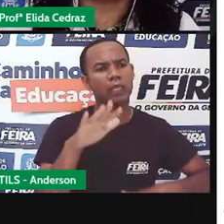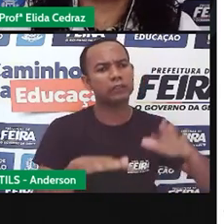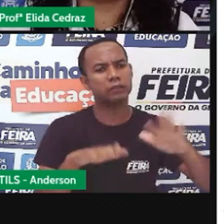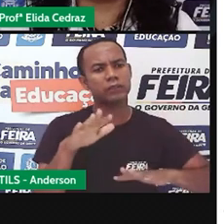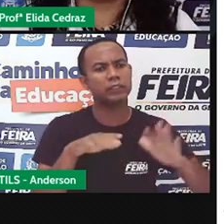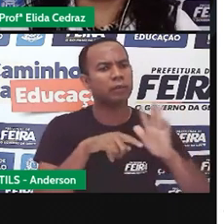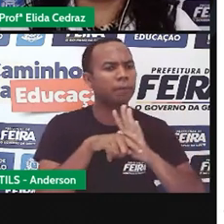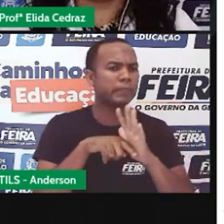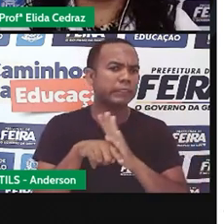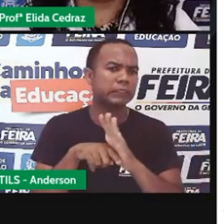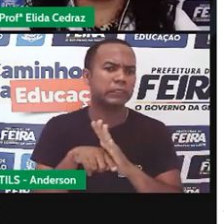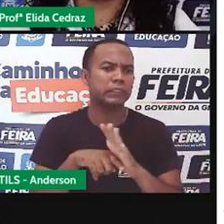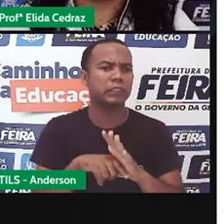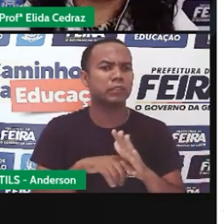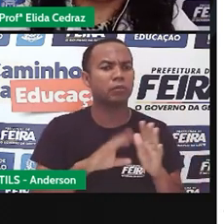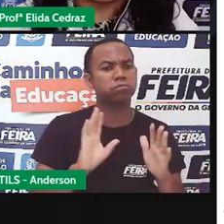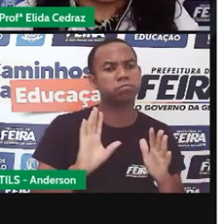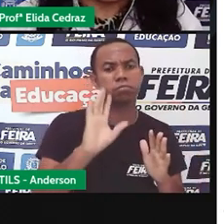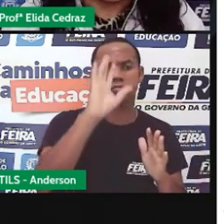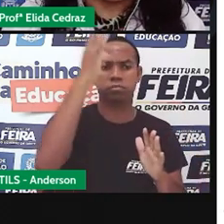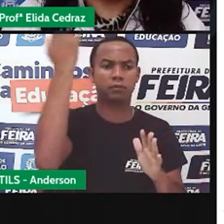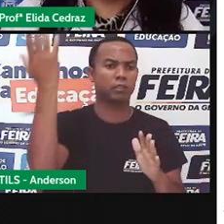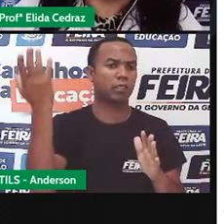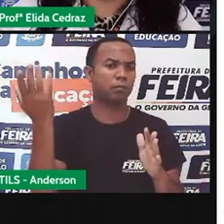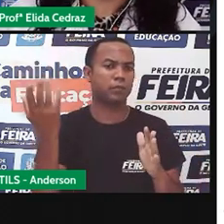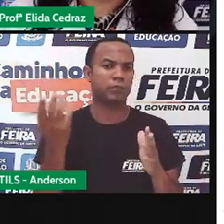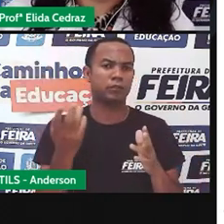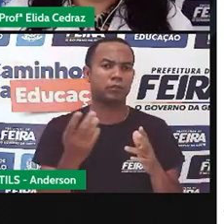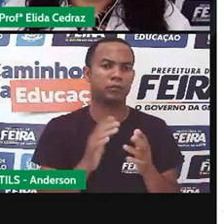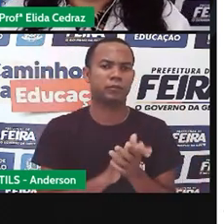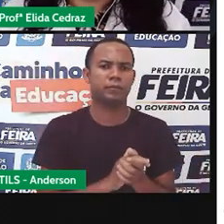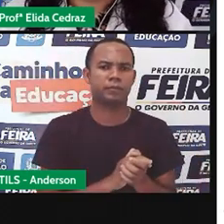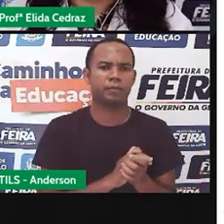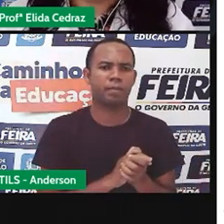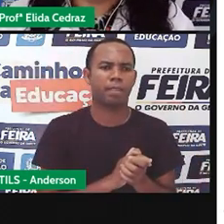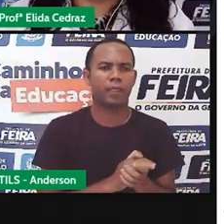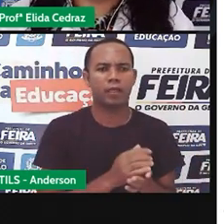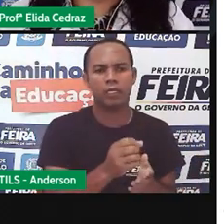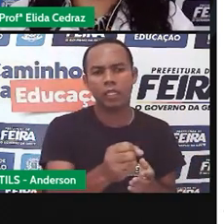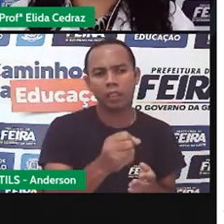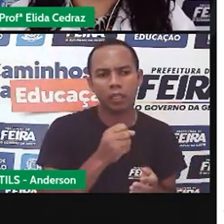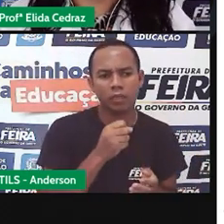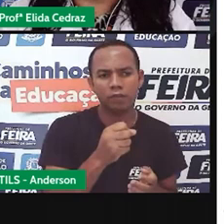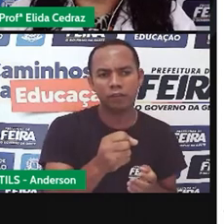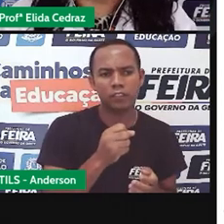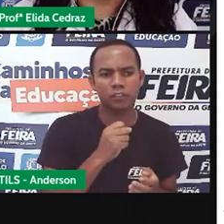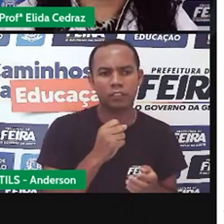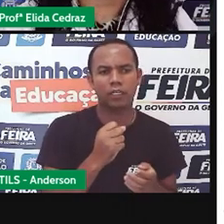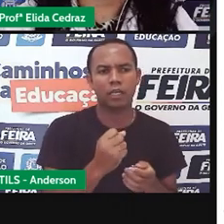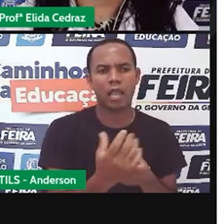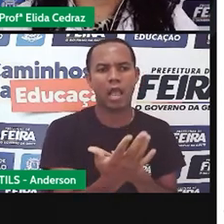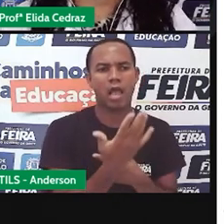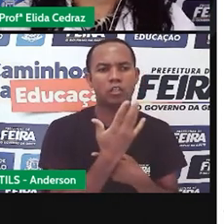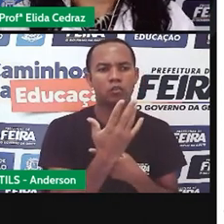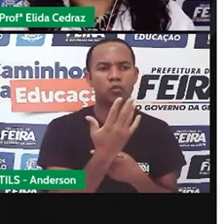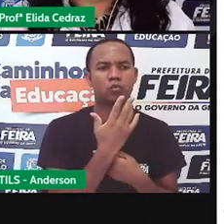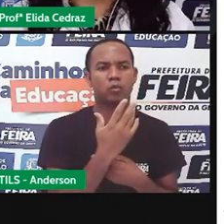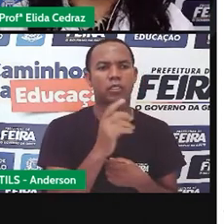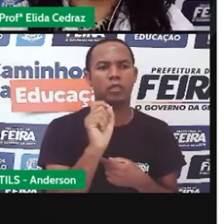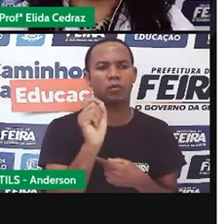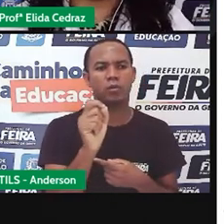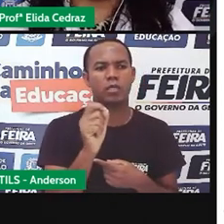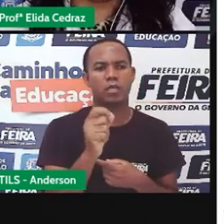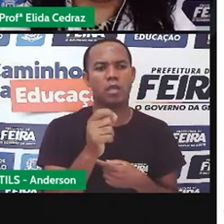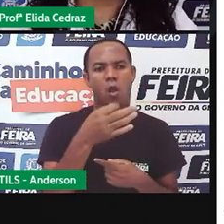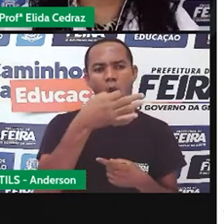algo que esteja acontecendo. A entrevista, ela ajuda a formar a nossa